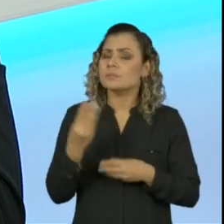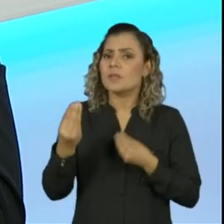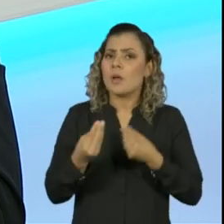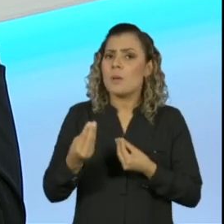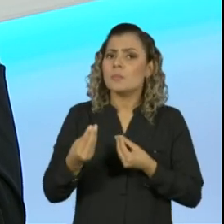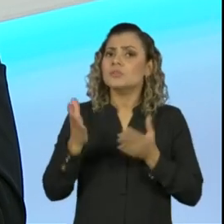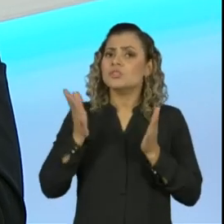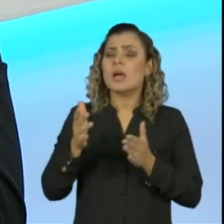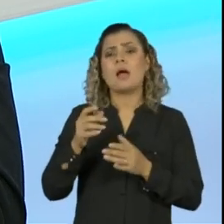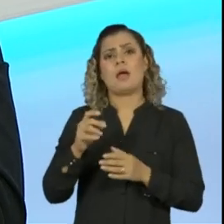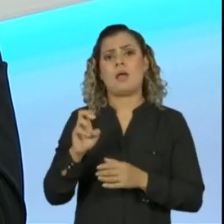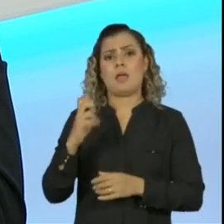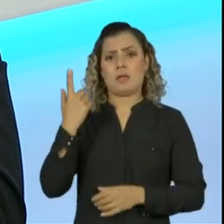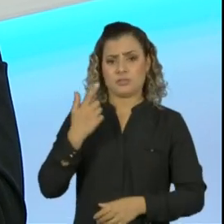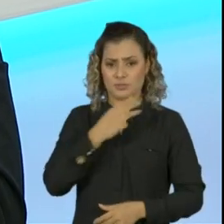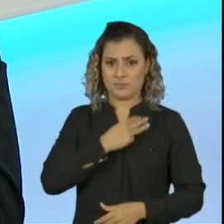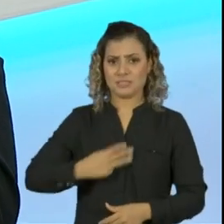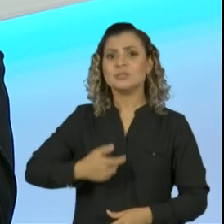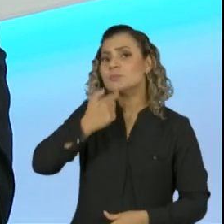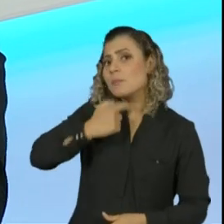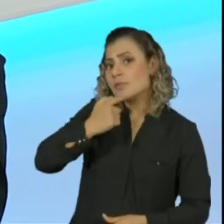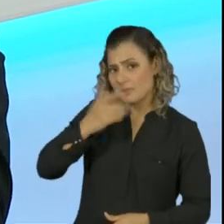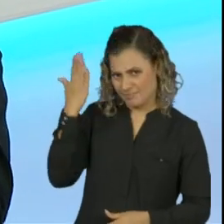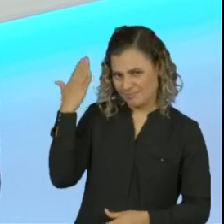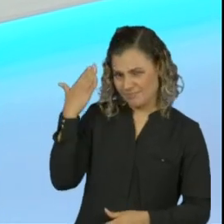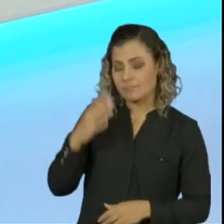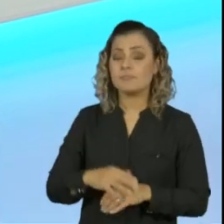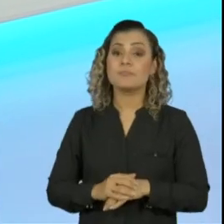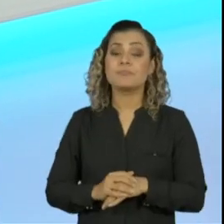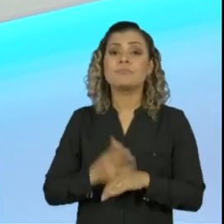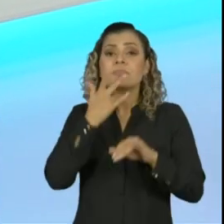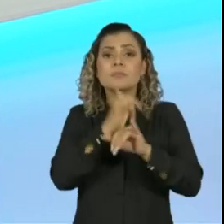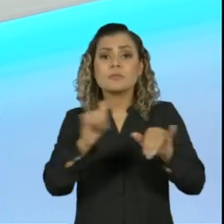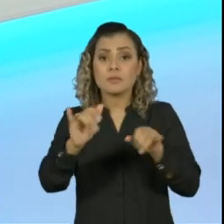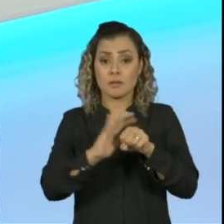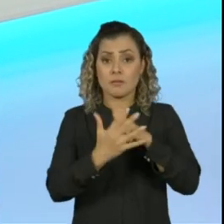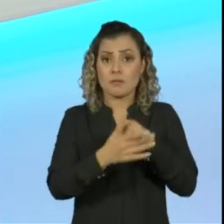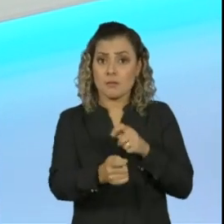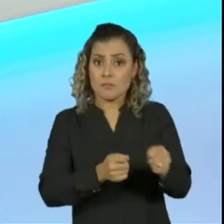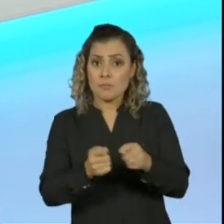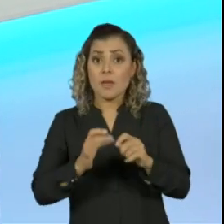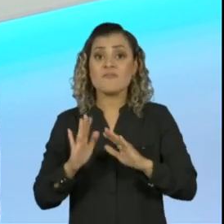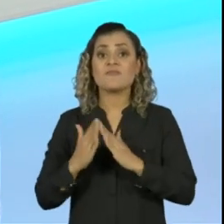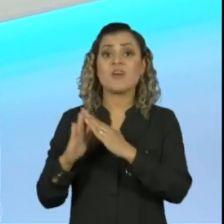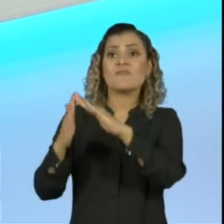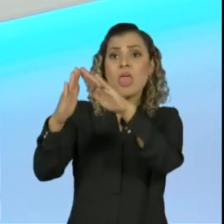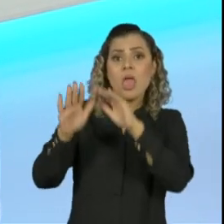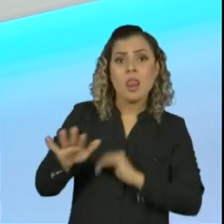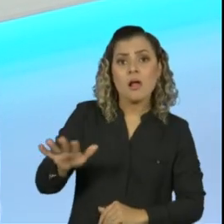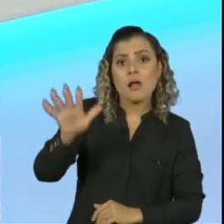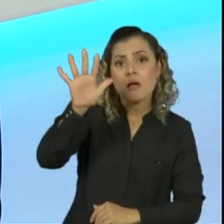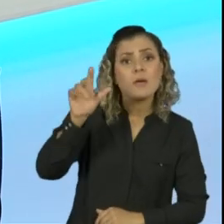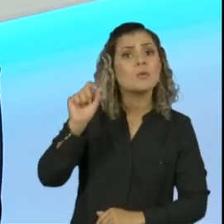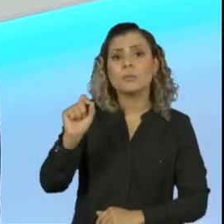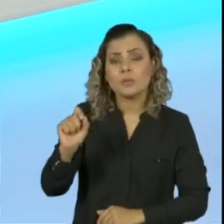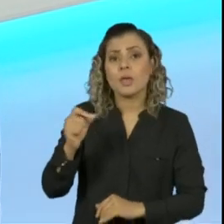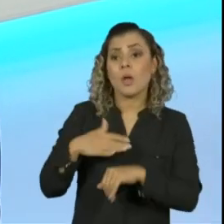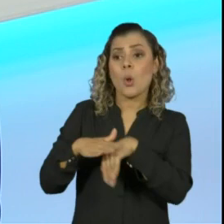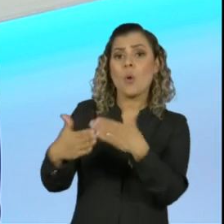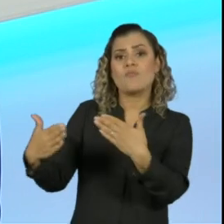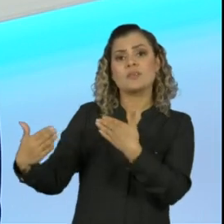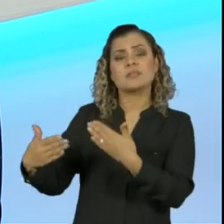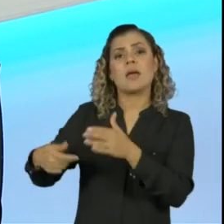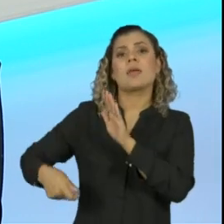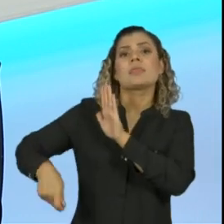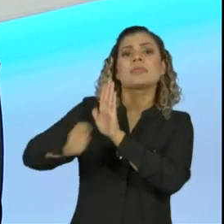-ministro Mandetta, na ocasião ministro, tinha falado que para combater o coronavírus em comunidades, ele conversaria com traficantes e